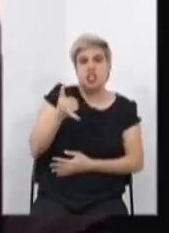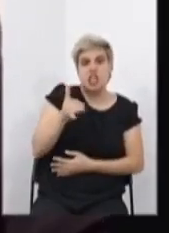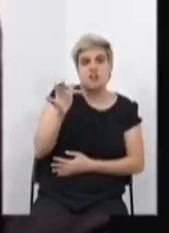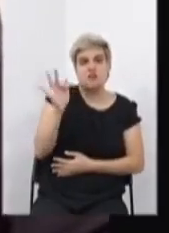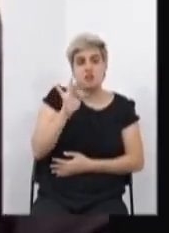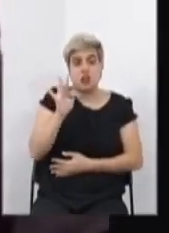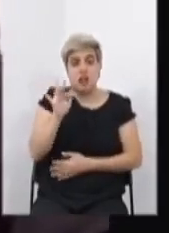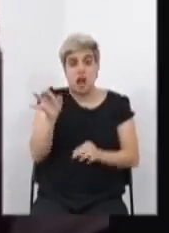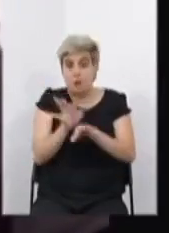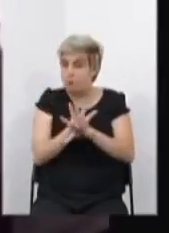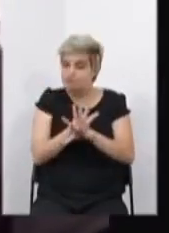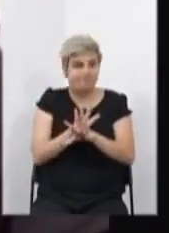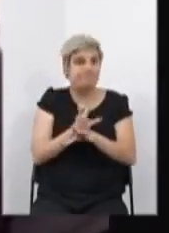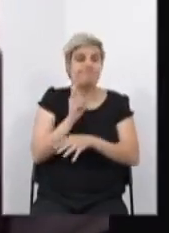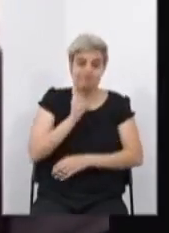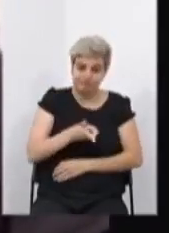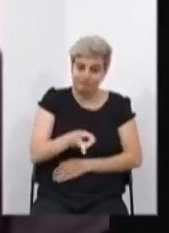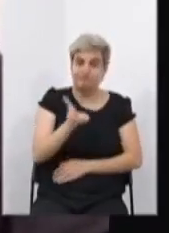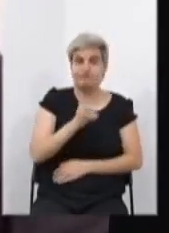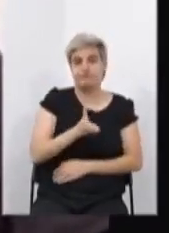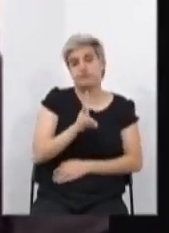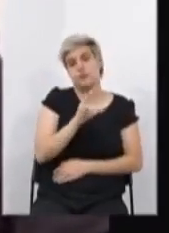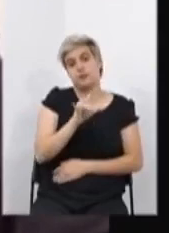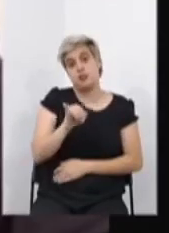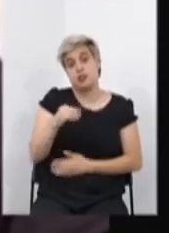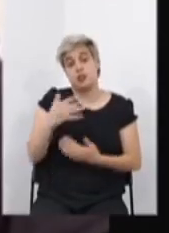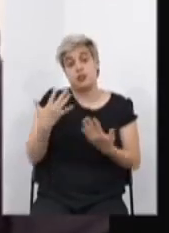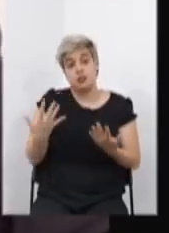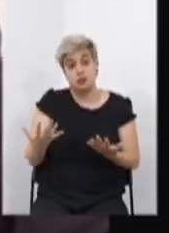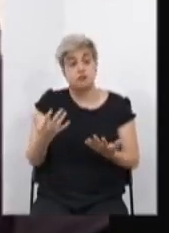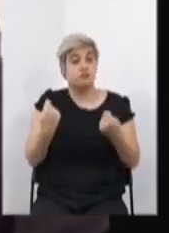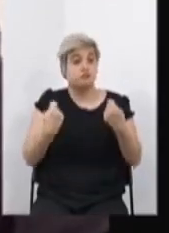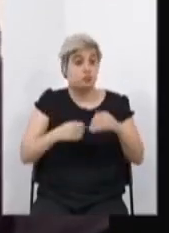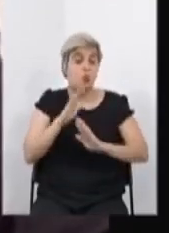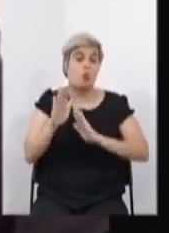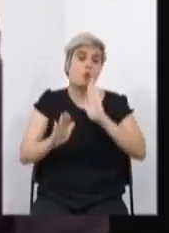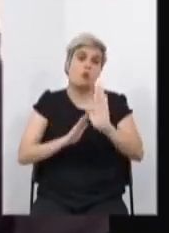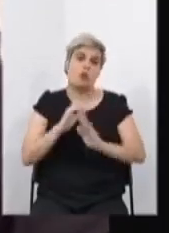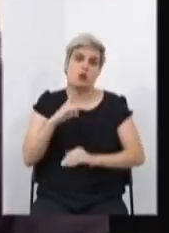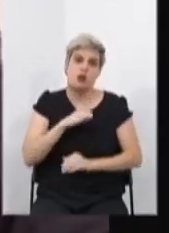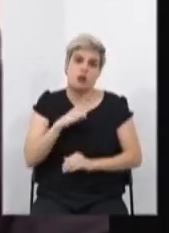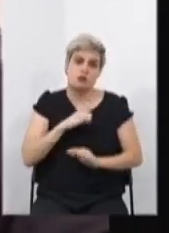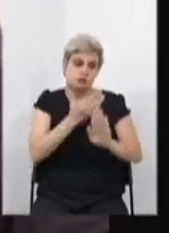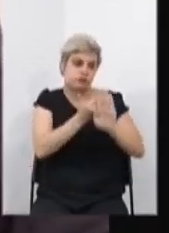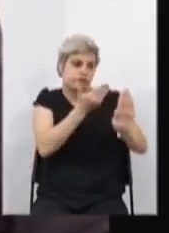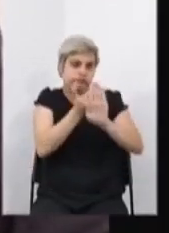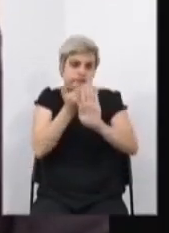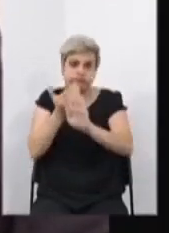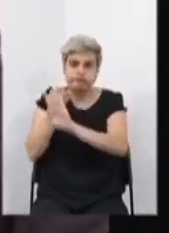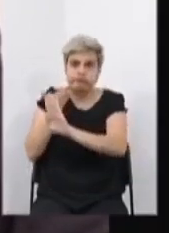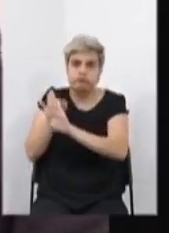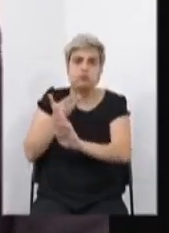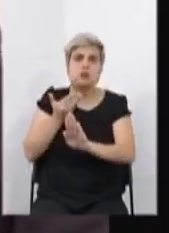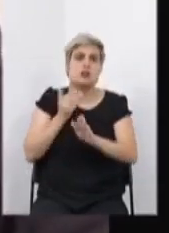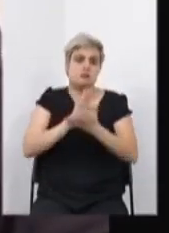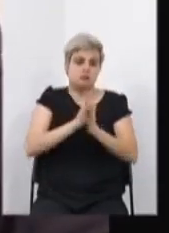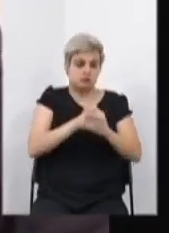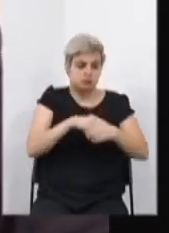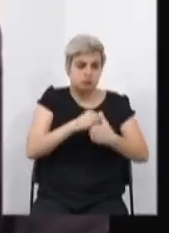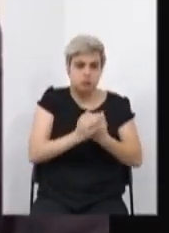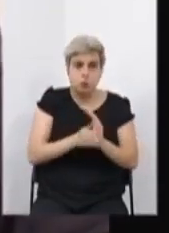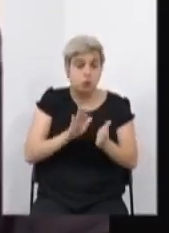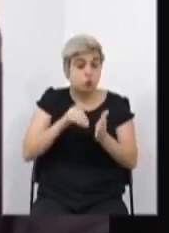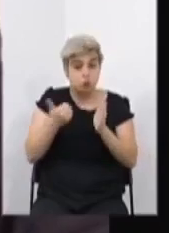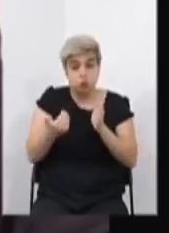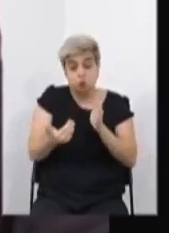embora. Então nós temos que aprender a conviver. E essa convivência é mesmo distanciamento social, a higienização, tudo